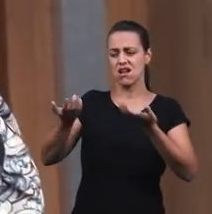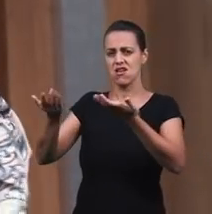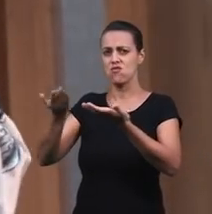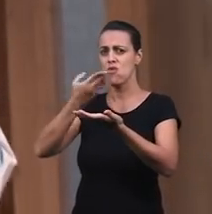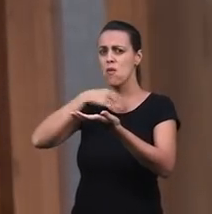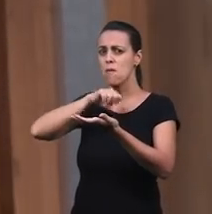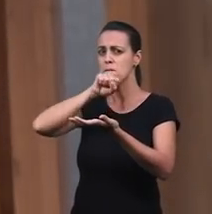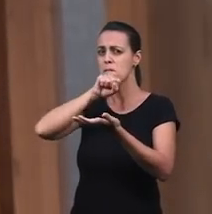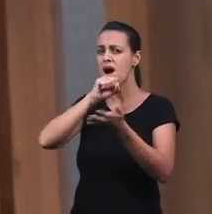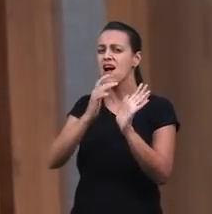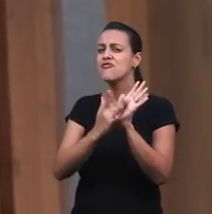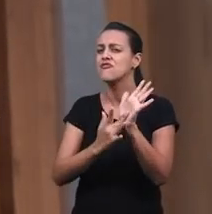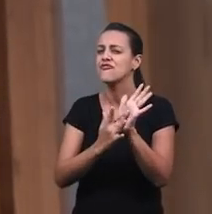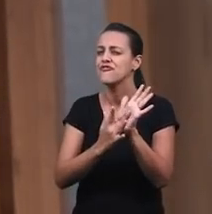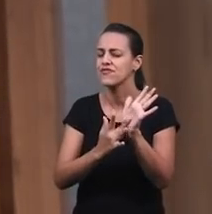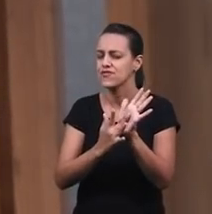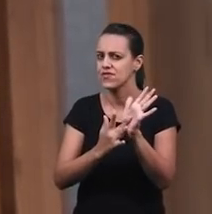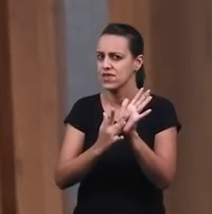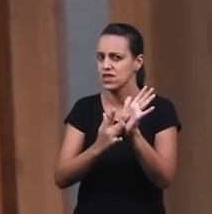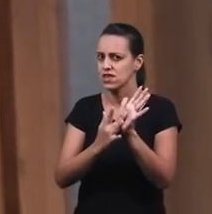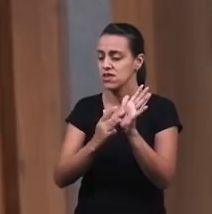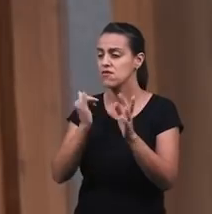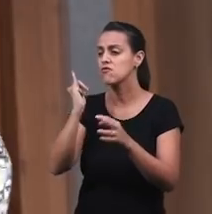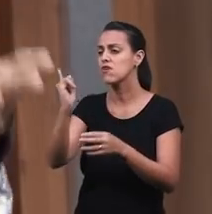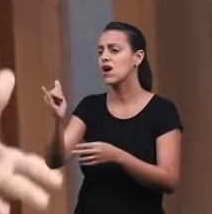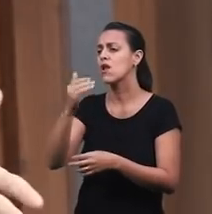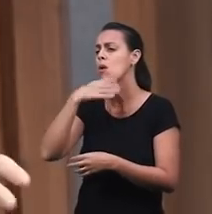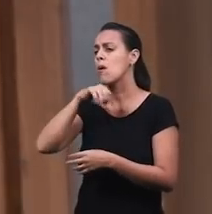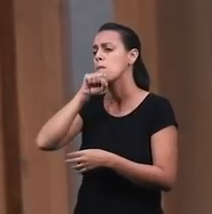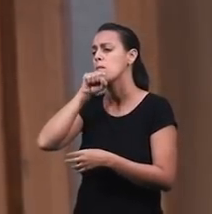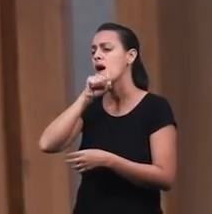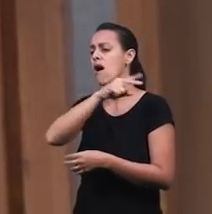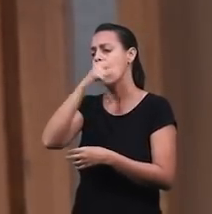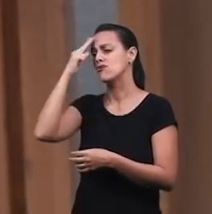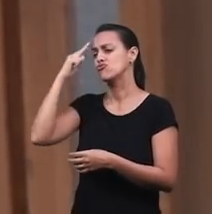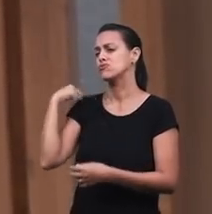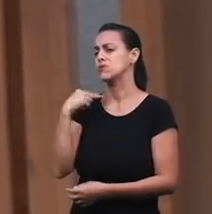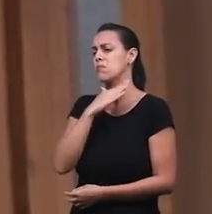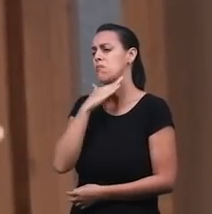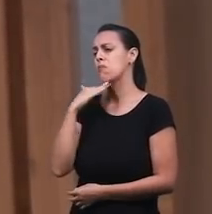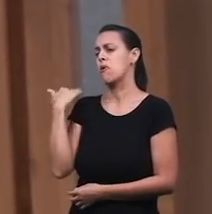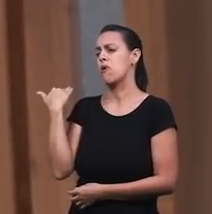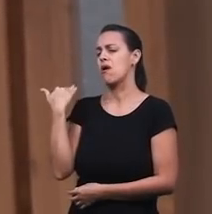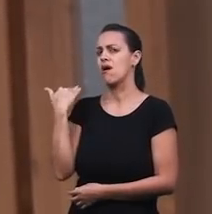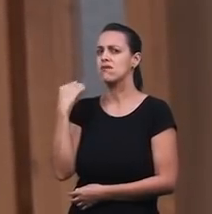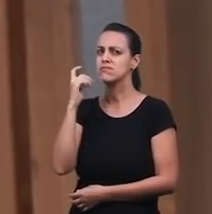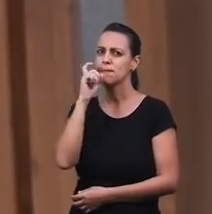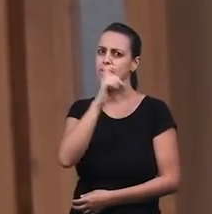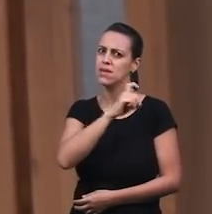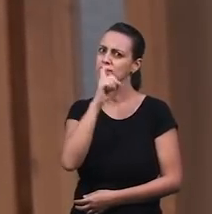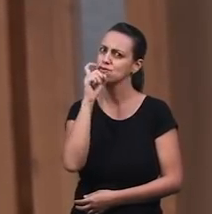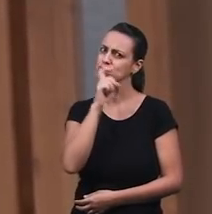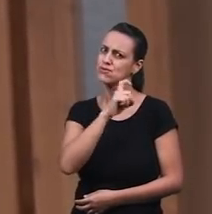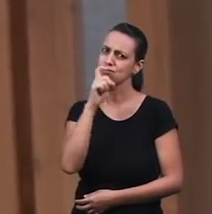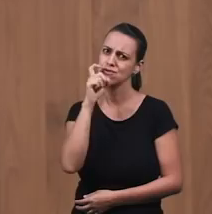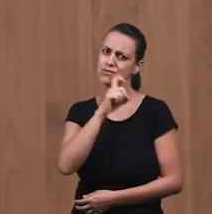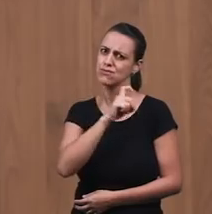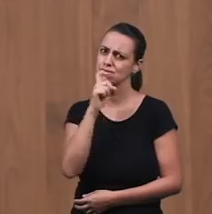Jacó E disseram para ele Que José havia morrido Inventaram uma mentira para o pai